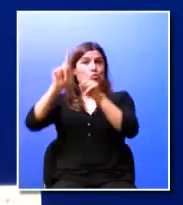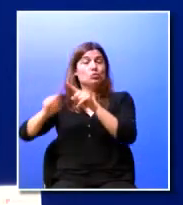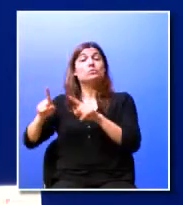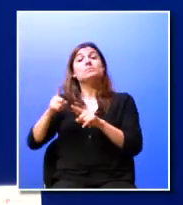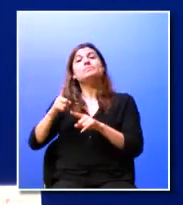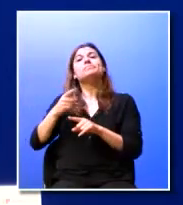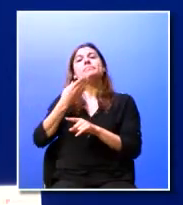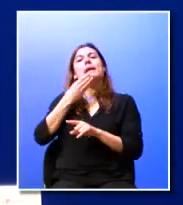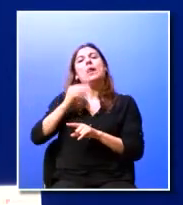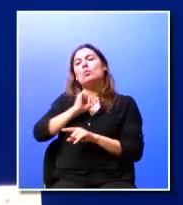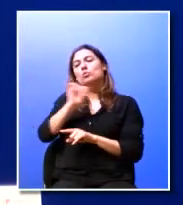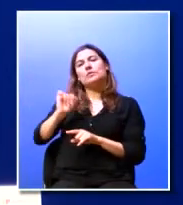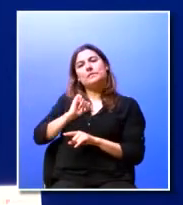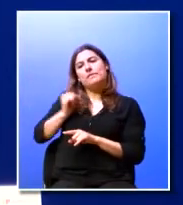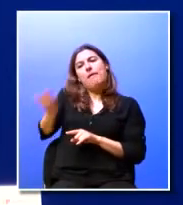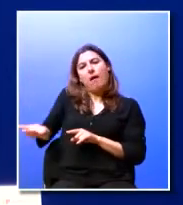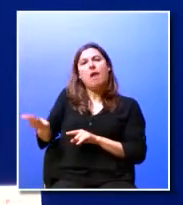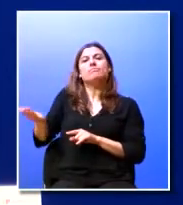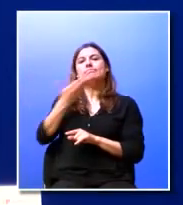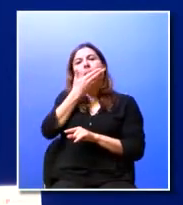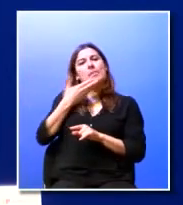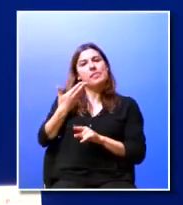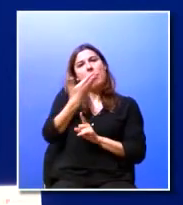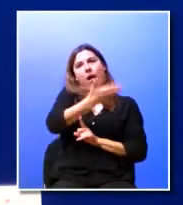nossos alunos poderem beneficiar